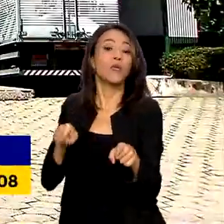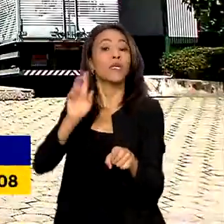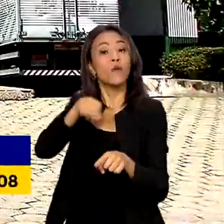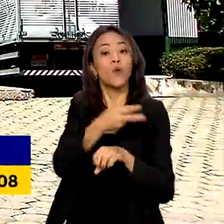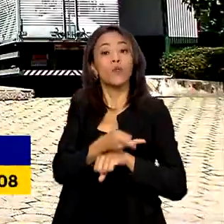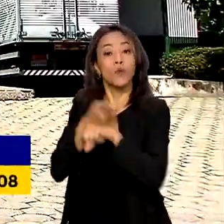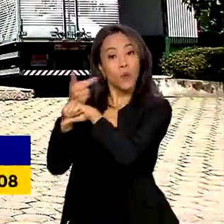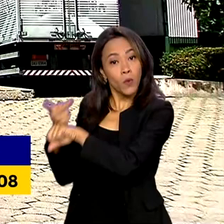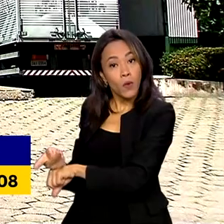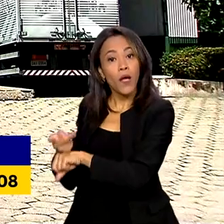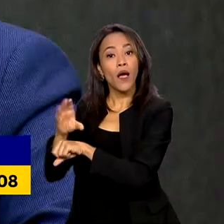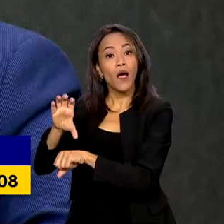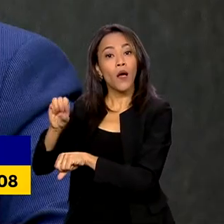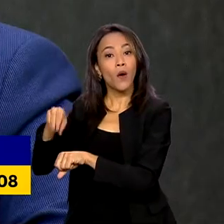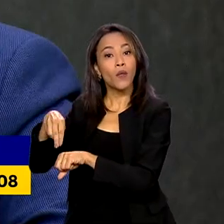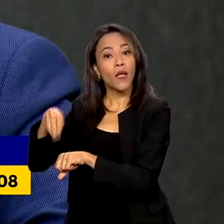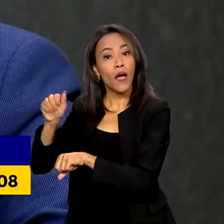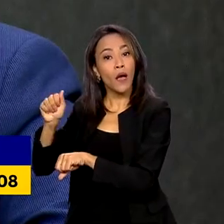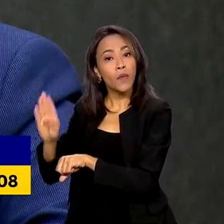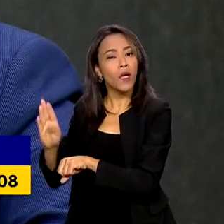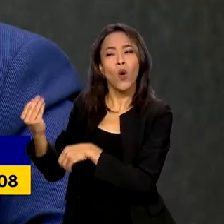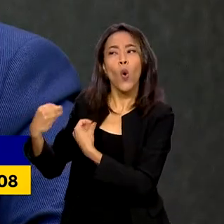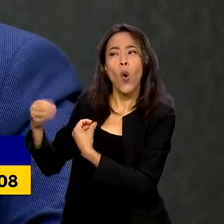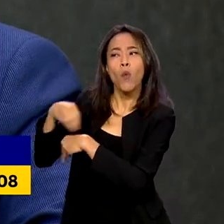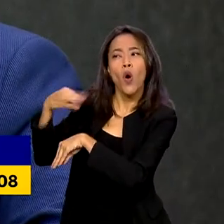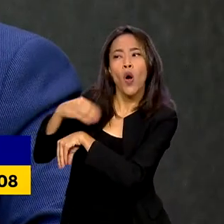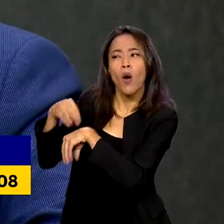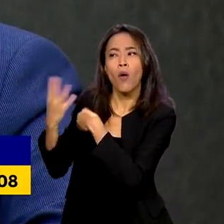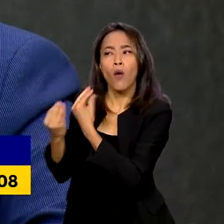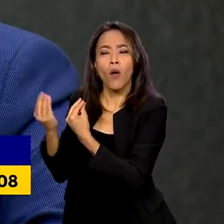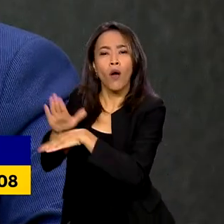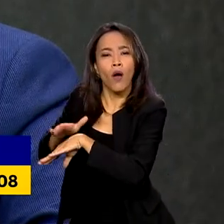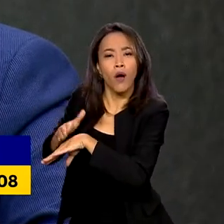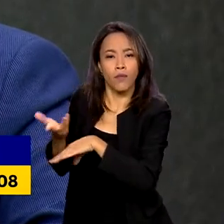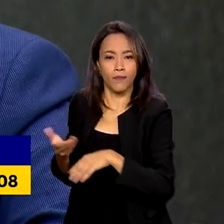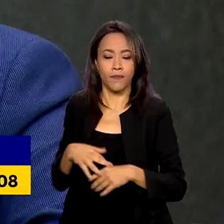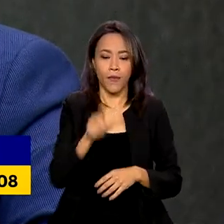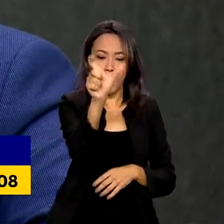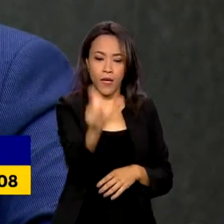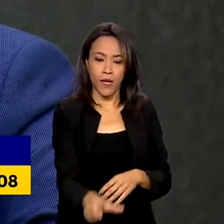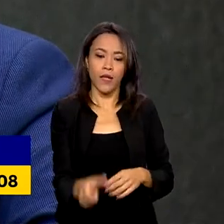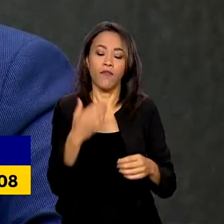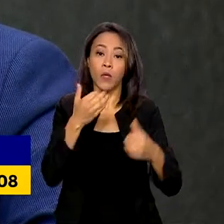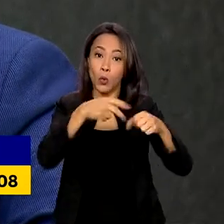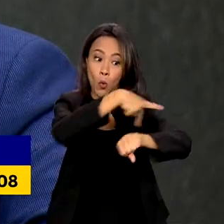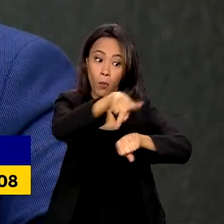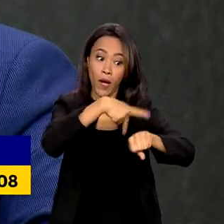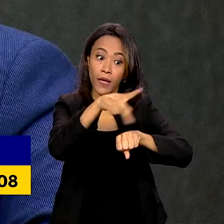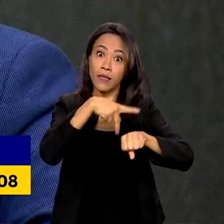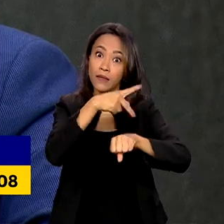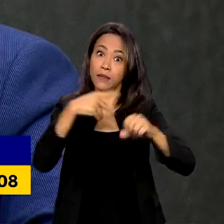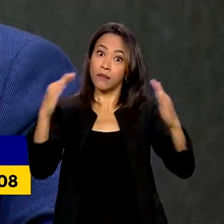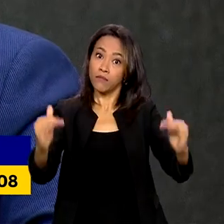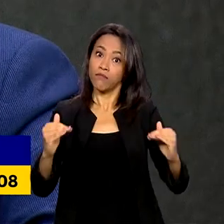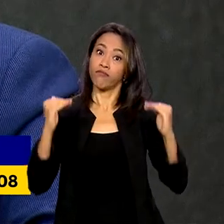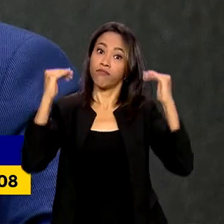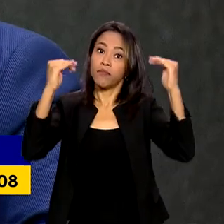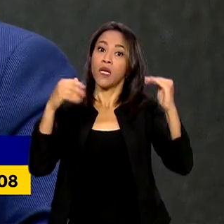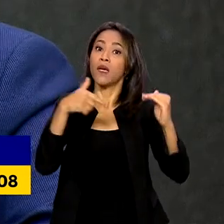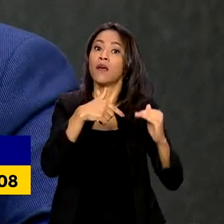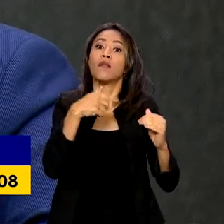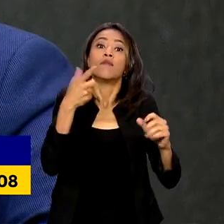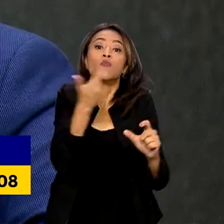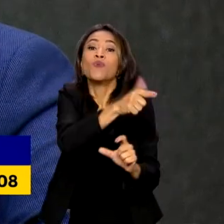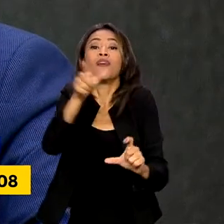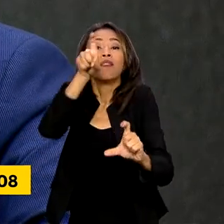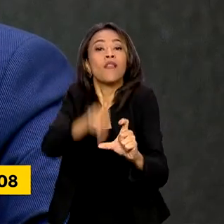para orientações. Um país soberano, ele tem que ter soberania alimentar, ele tem que